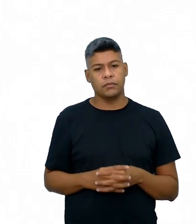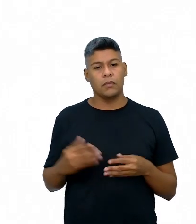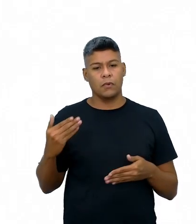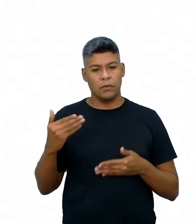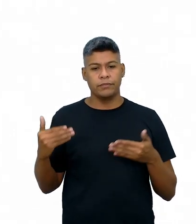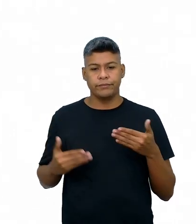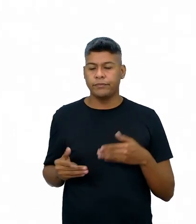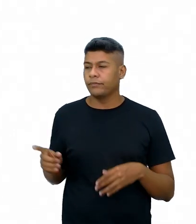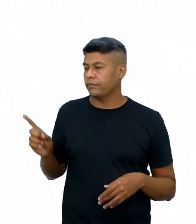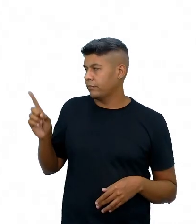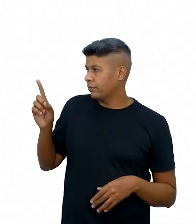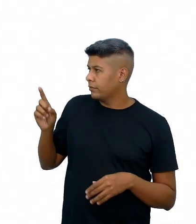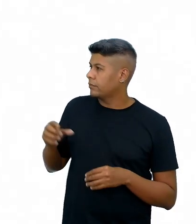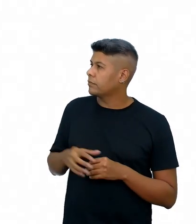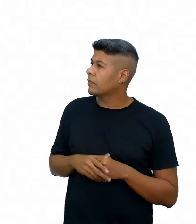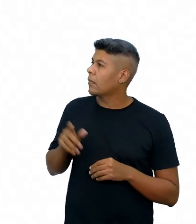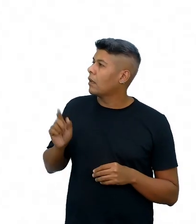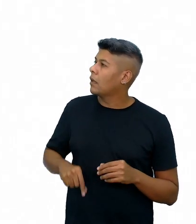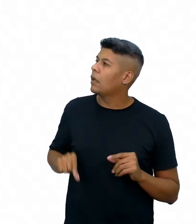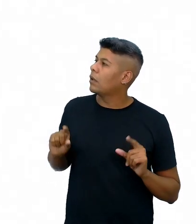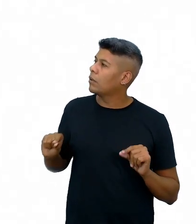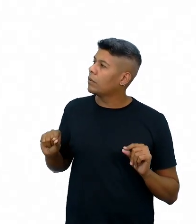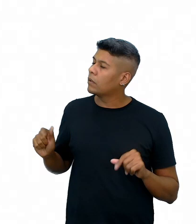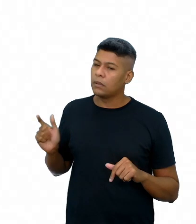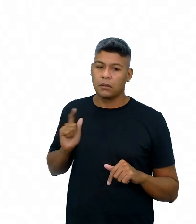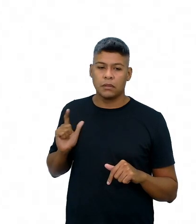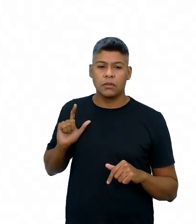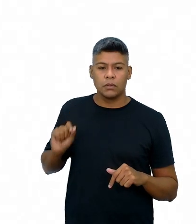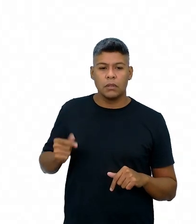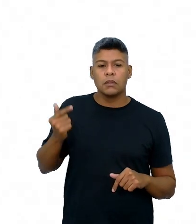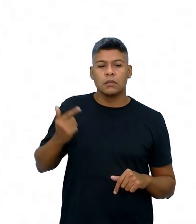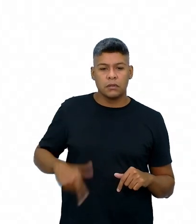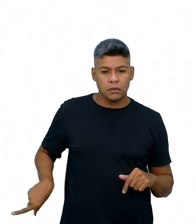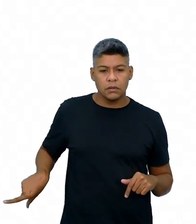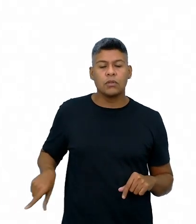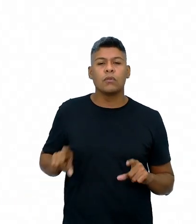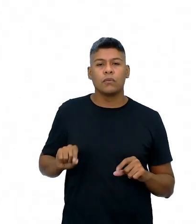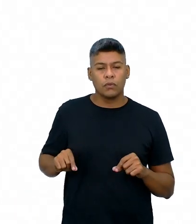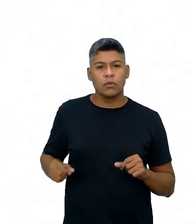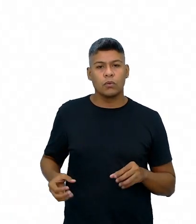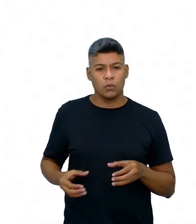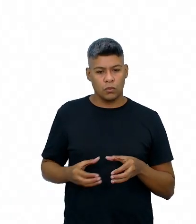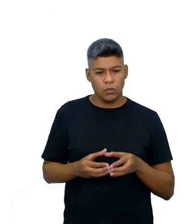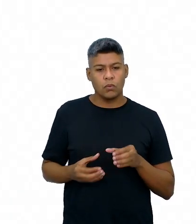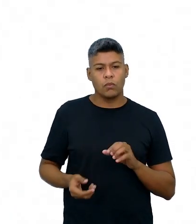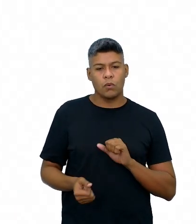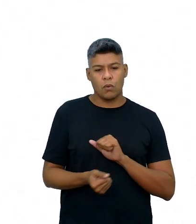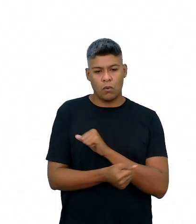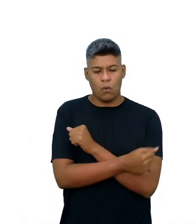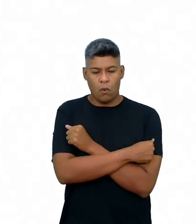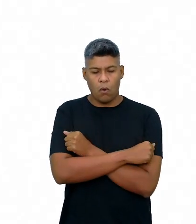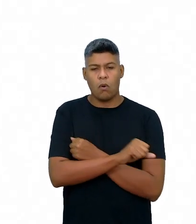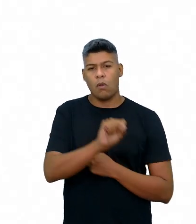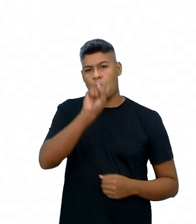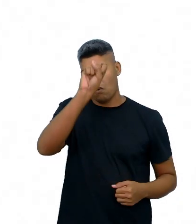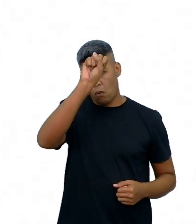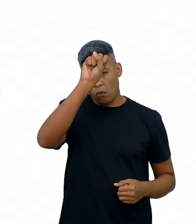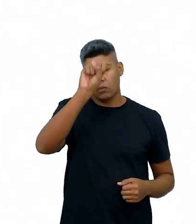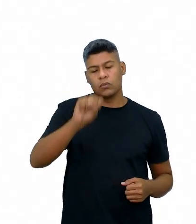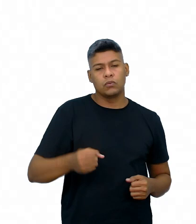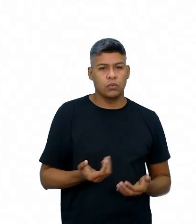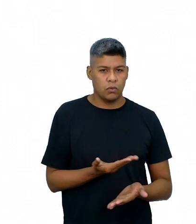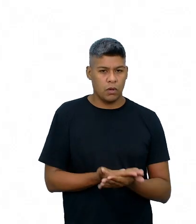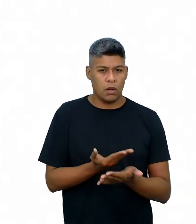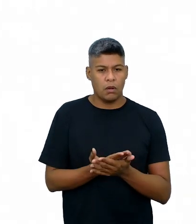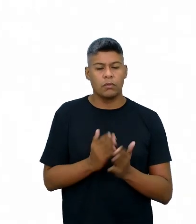slide seguinte, são... Nós temos aqui, novamente, né? O conjunto das oito aulas da sequência de atividades 3